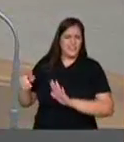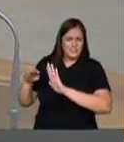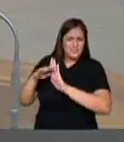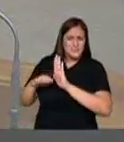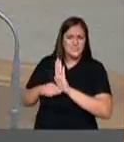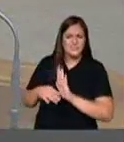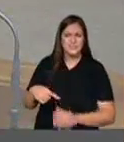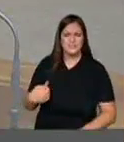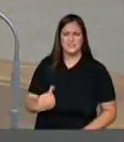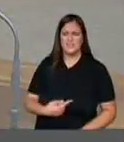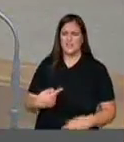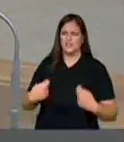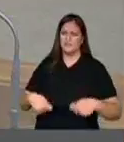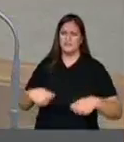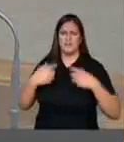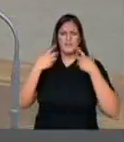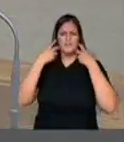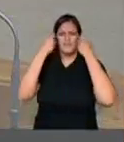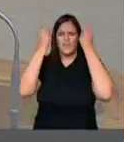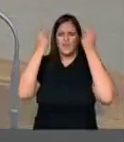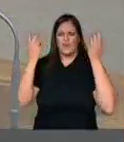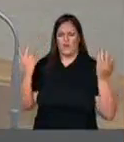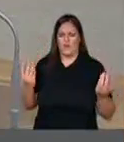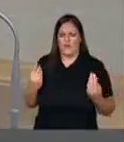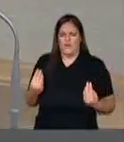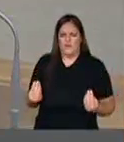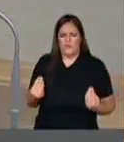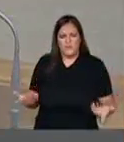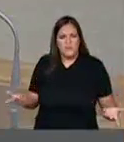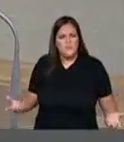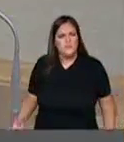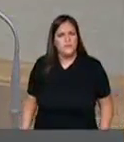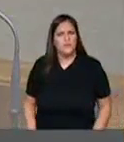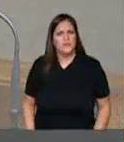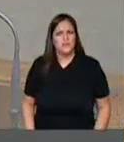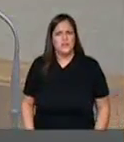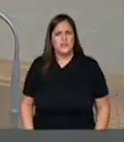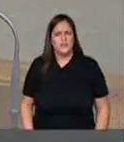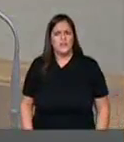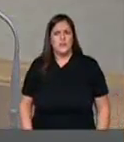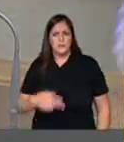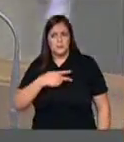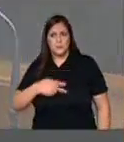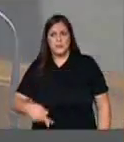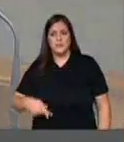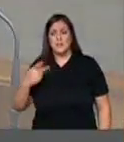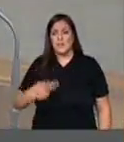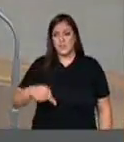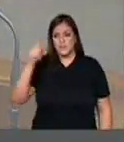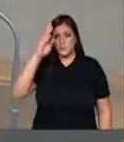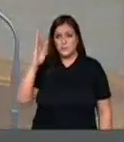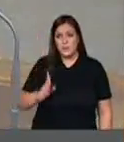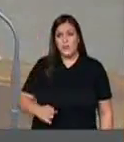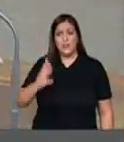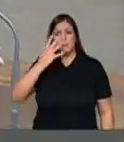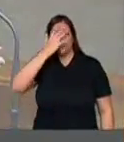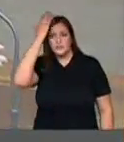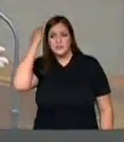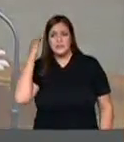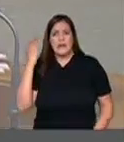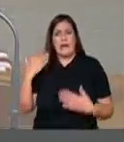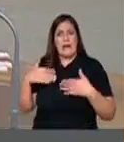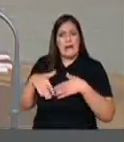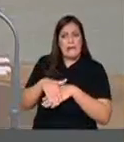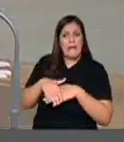com a agenda em que o Temer ilegítimo expressa sua submissão. O vice-presidente